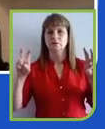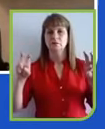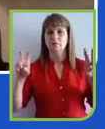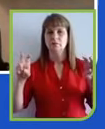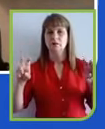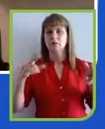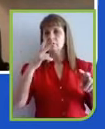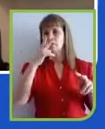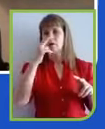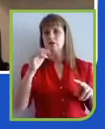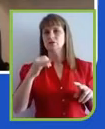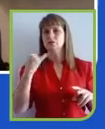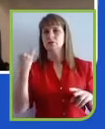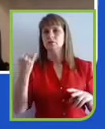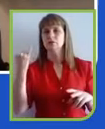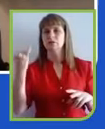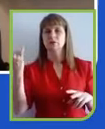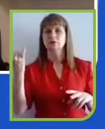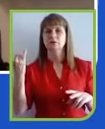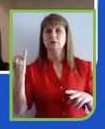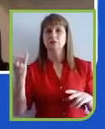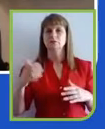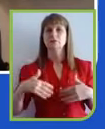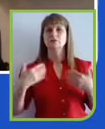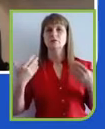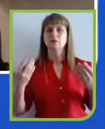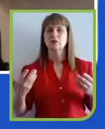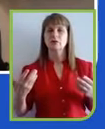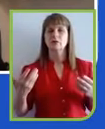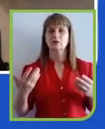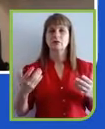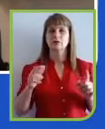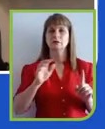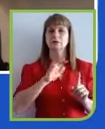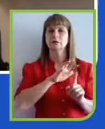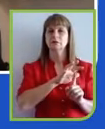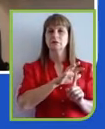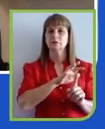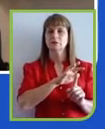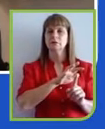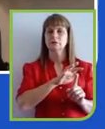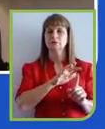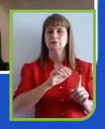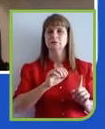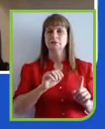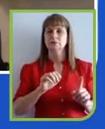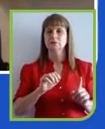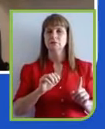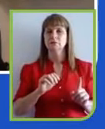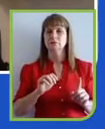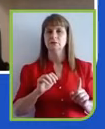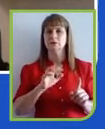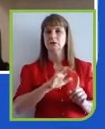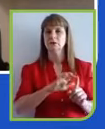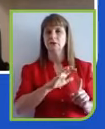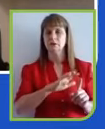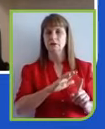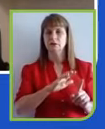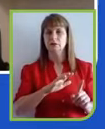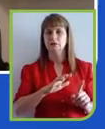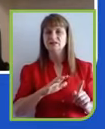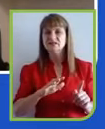tendência ou as tendências que nós consideraríamos prioritárias. Ao meu ver, a tendência que eu entendo que é a